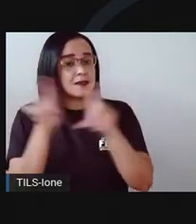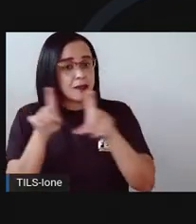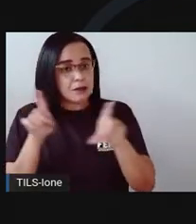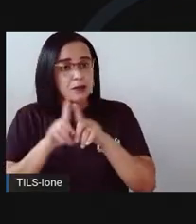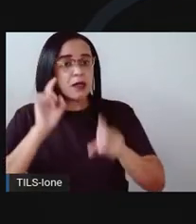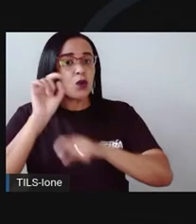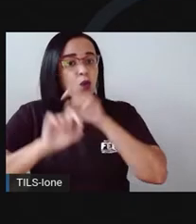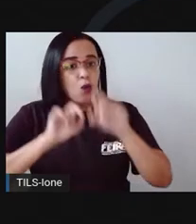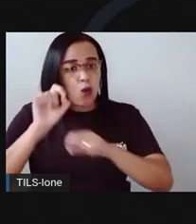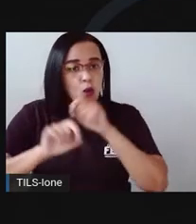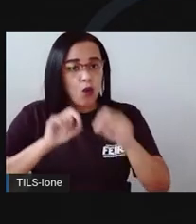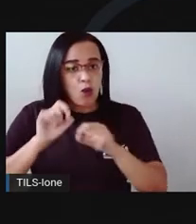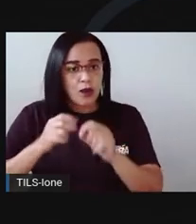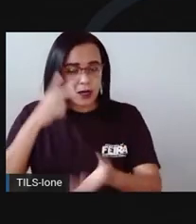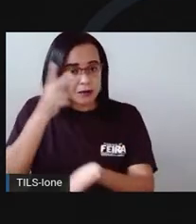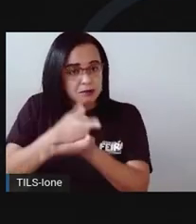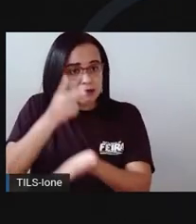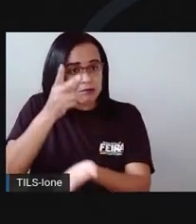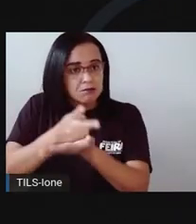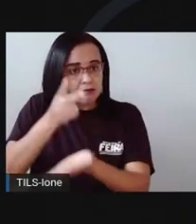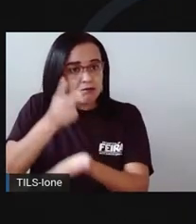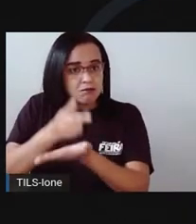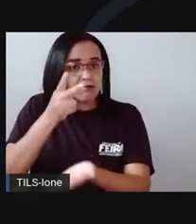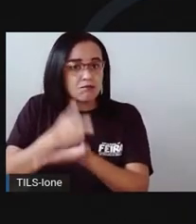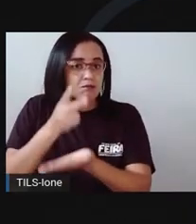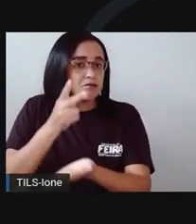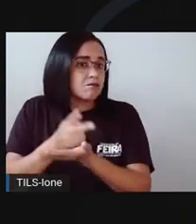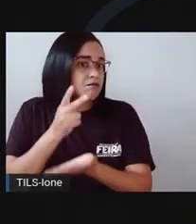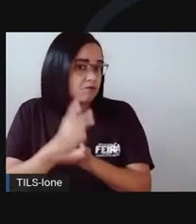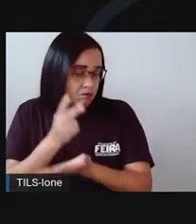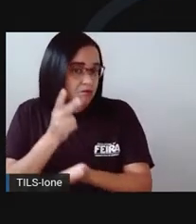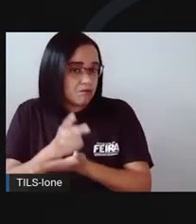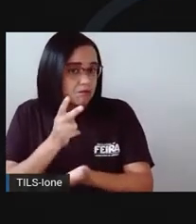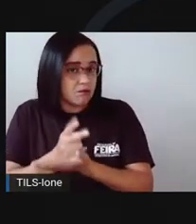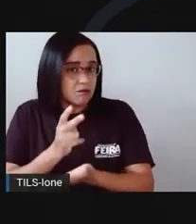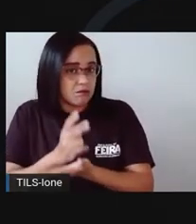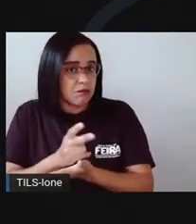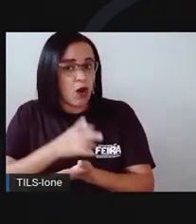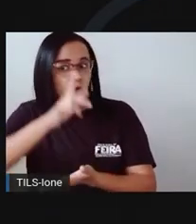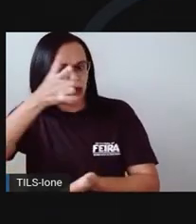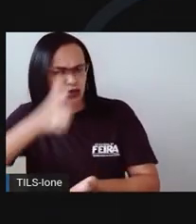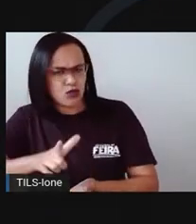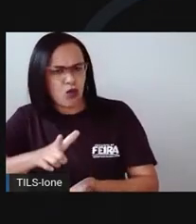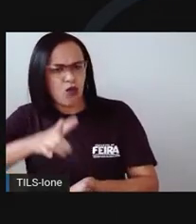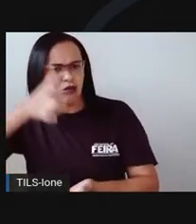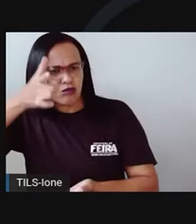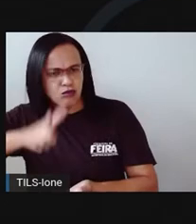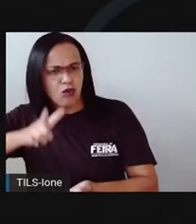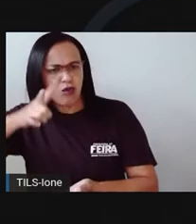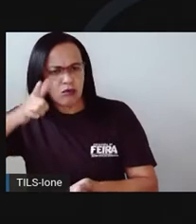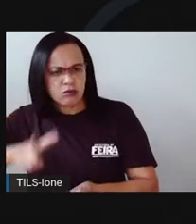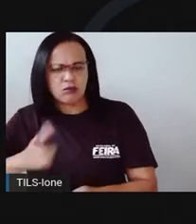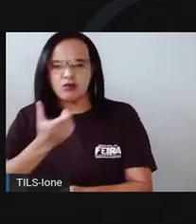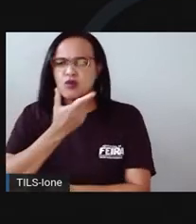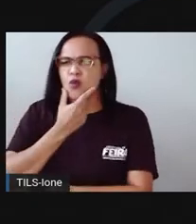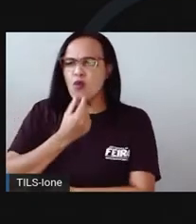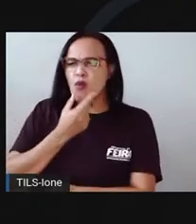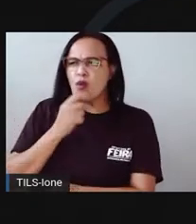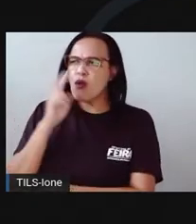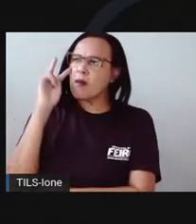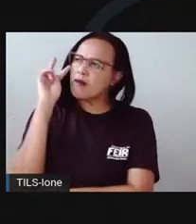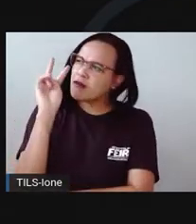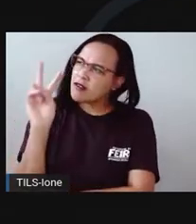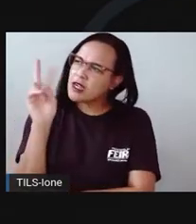acontece de forma contínua e cíclica, ou seja, se repete, os homens começaram a observar a luz,